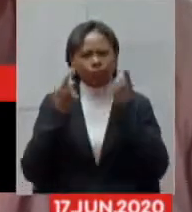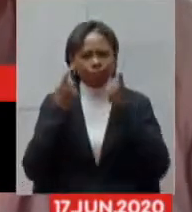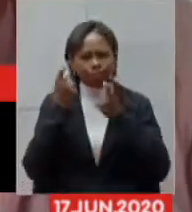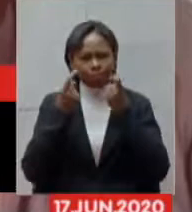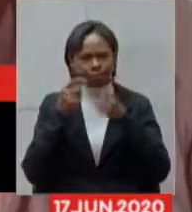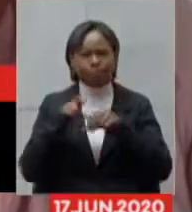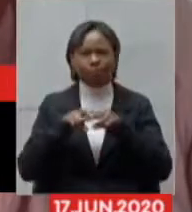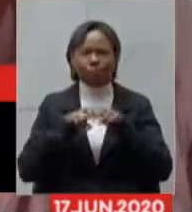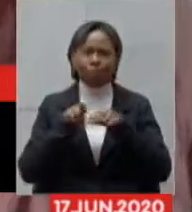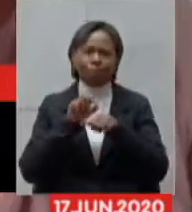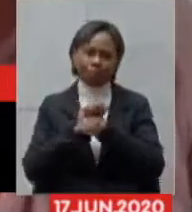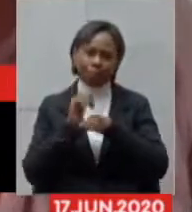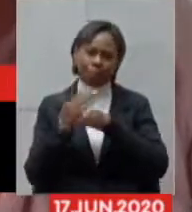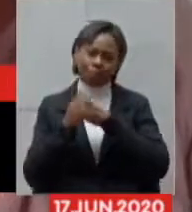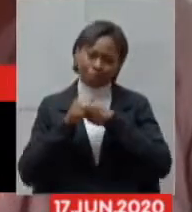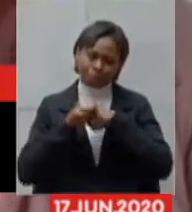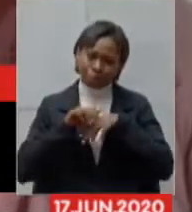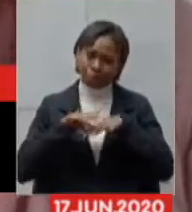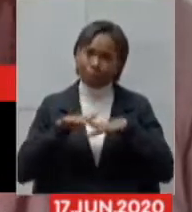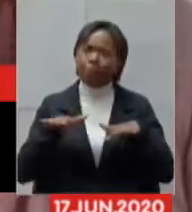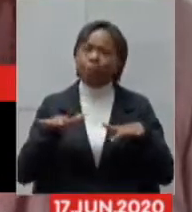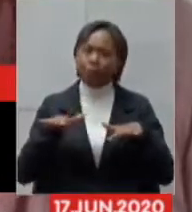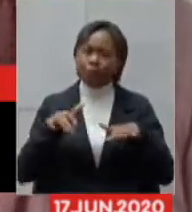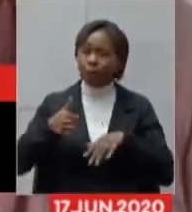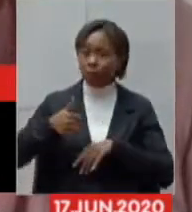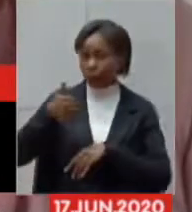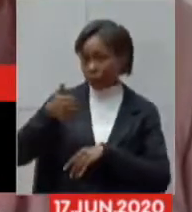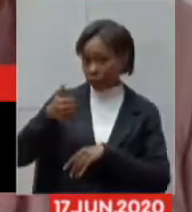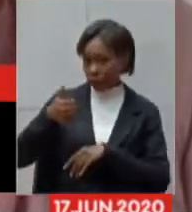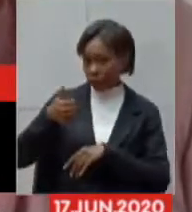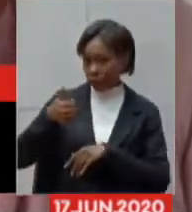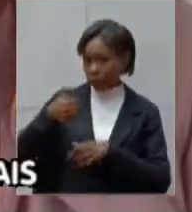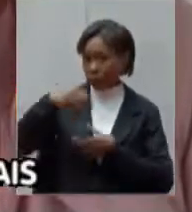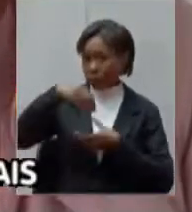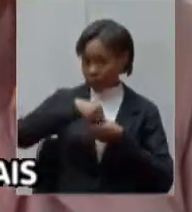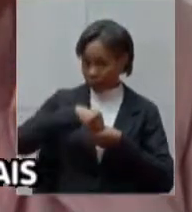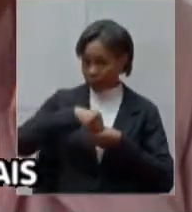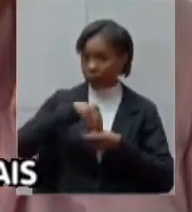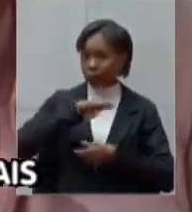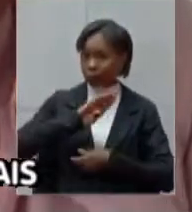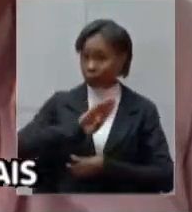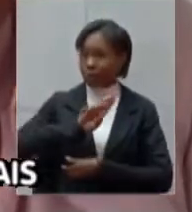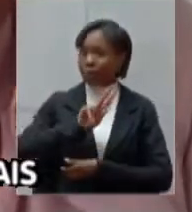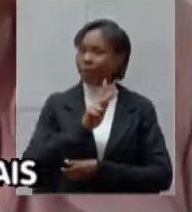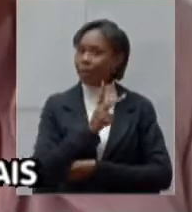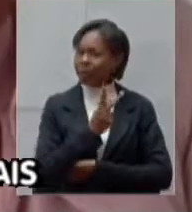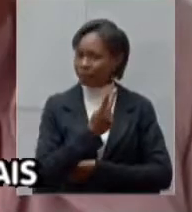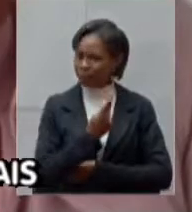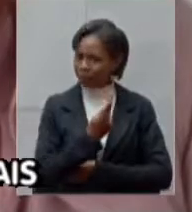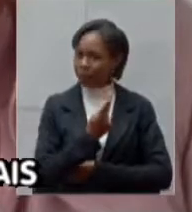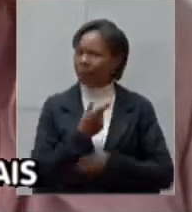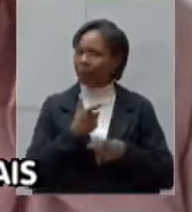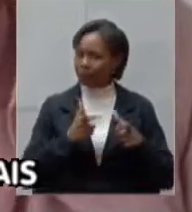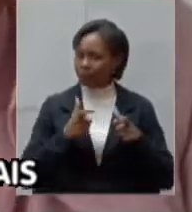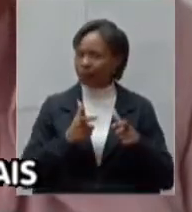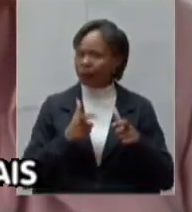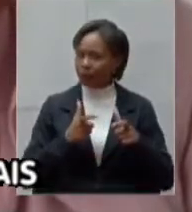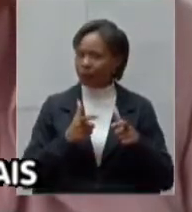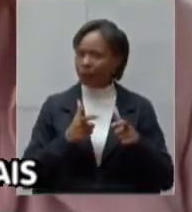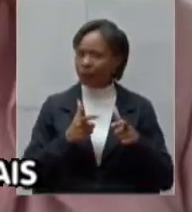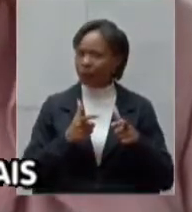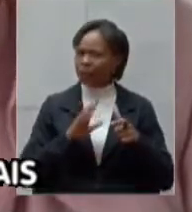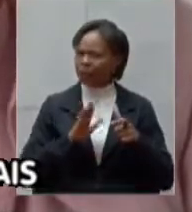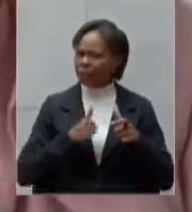pandemia primeiro na região metropolitana de Belo Horizonte o qual foram ouvidos e tivemos